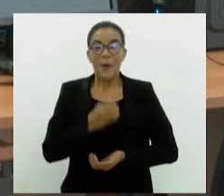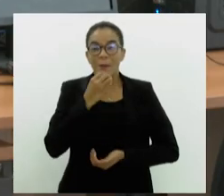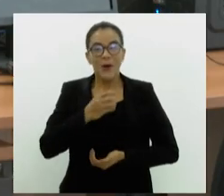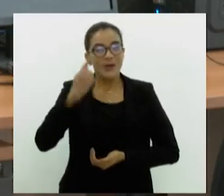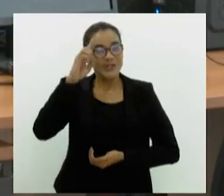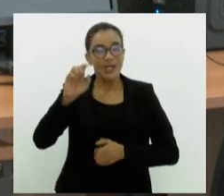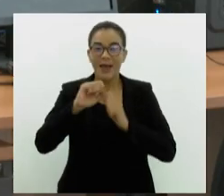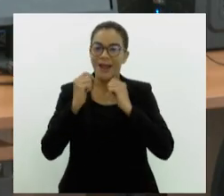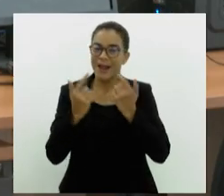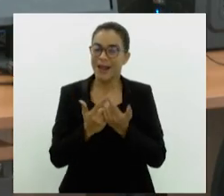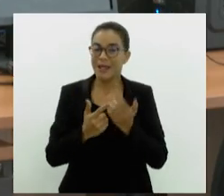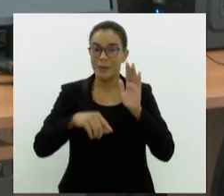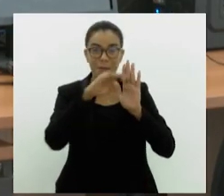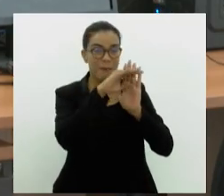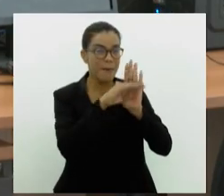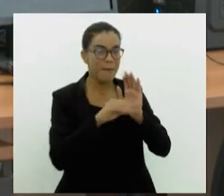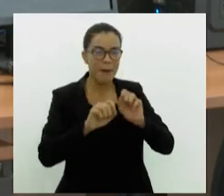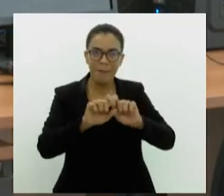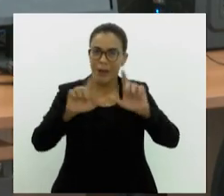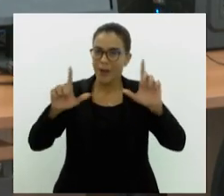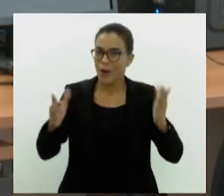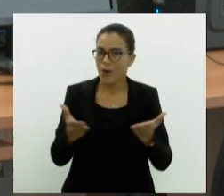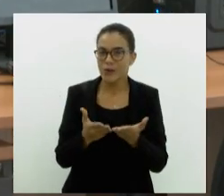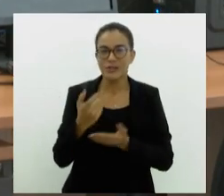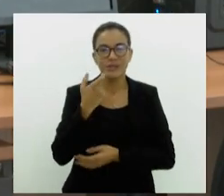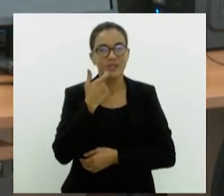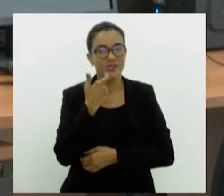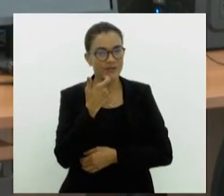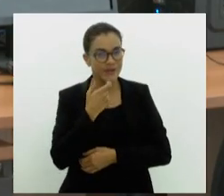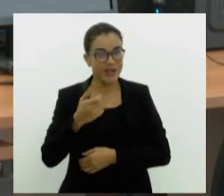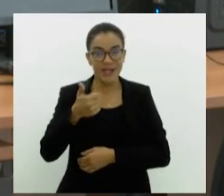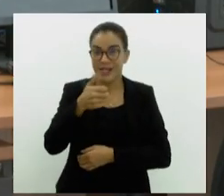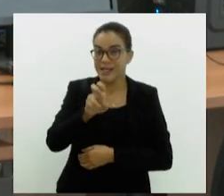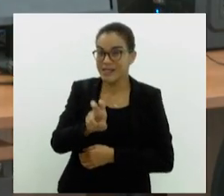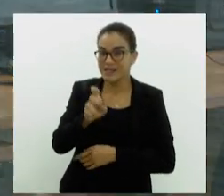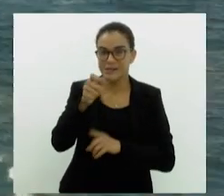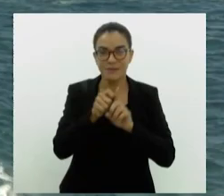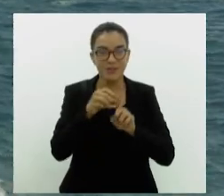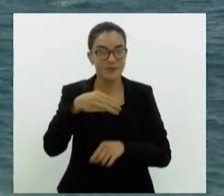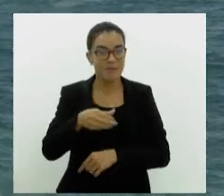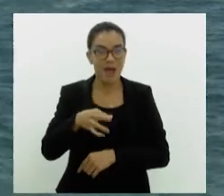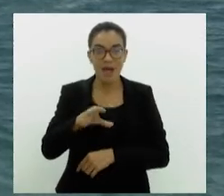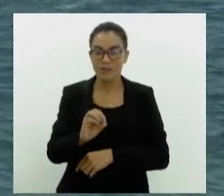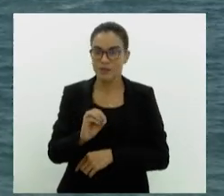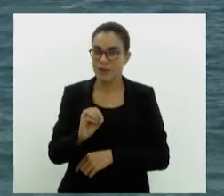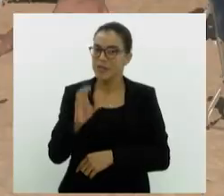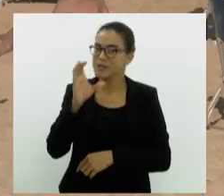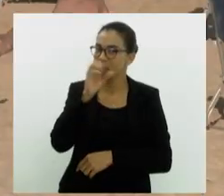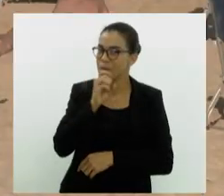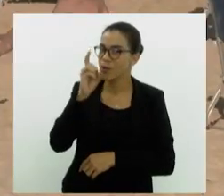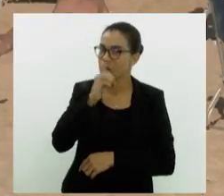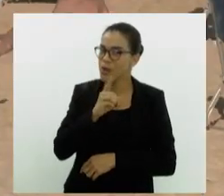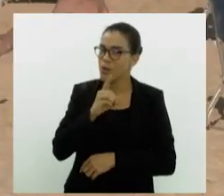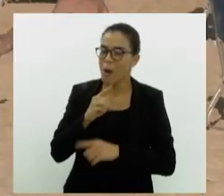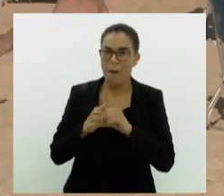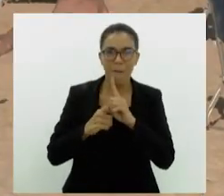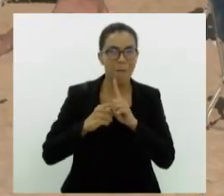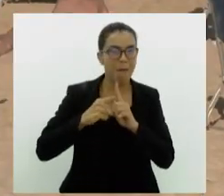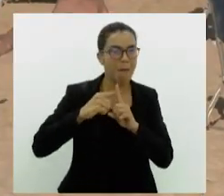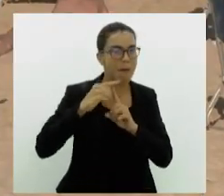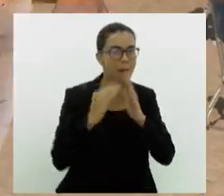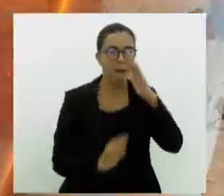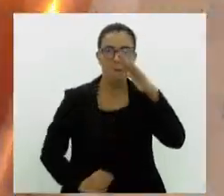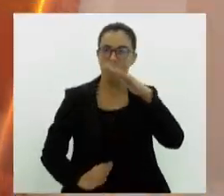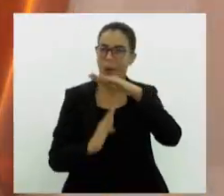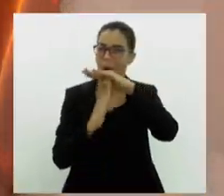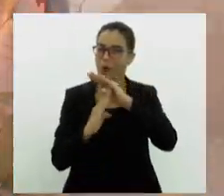O Bom Dia Alerj traz os seguintes destaques nesta sexta-feira, 15 de março. Final de semana terá temperaturas extremas